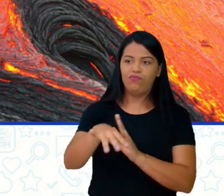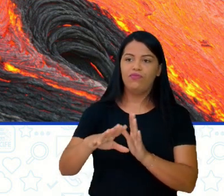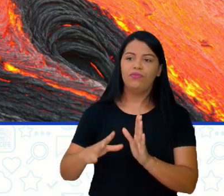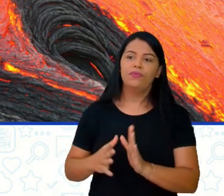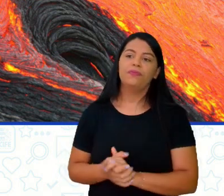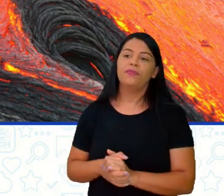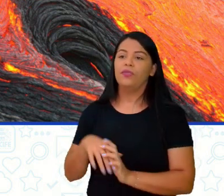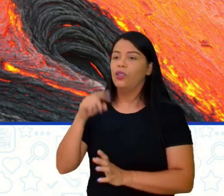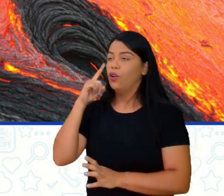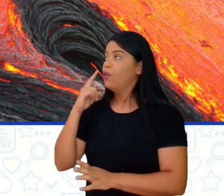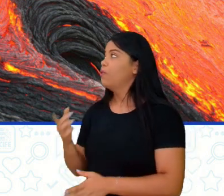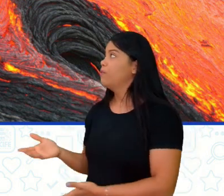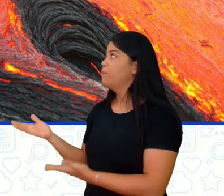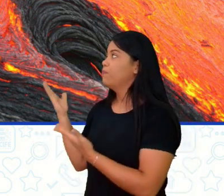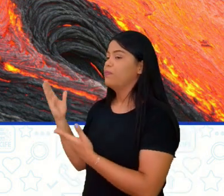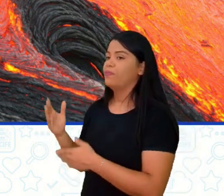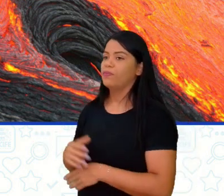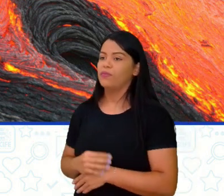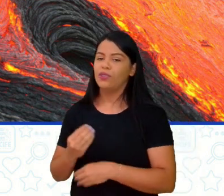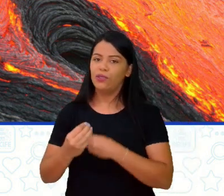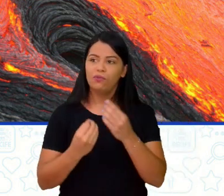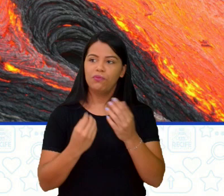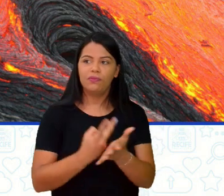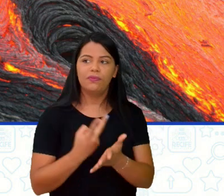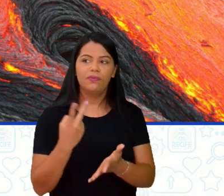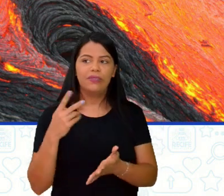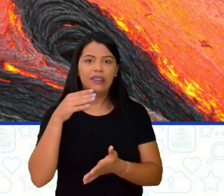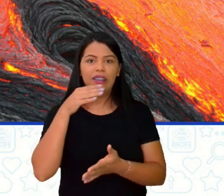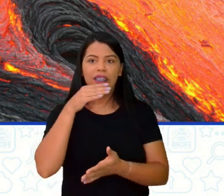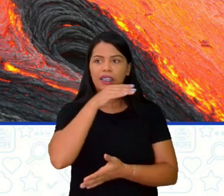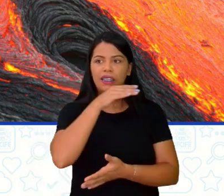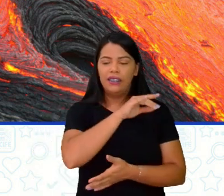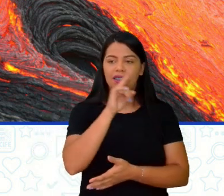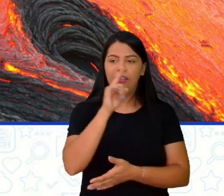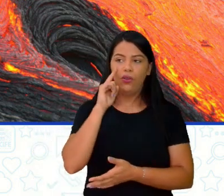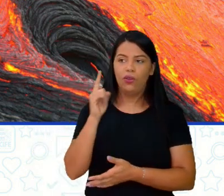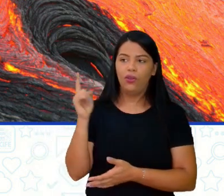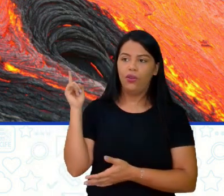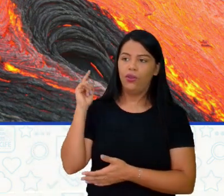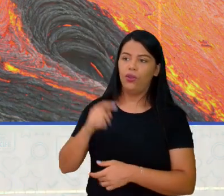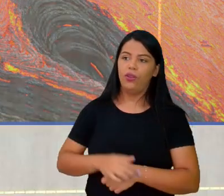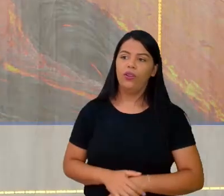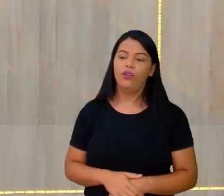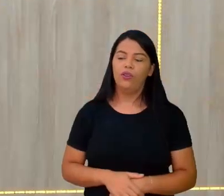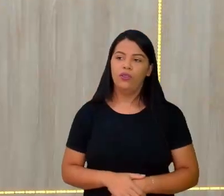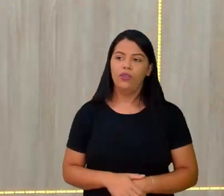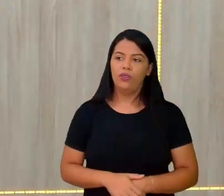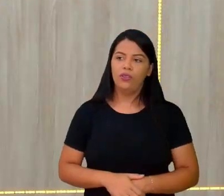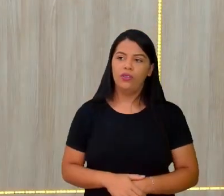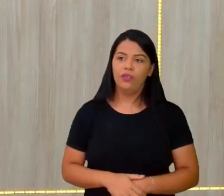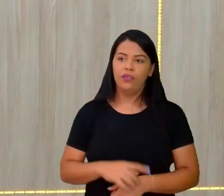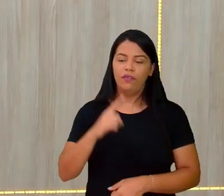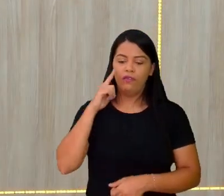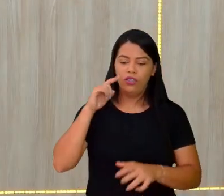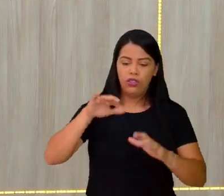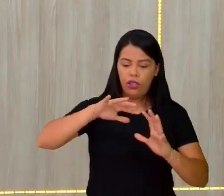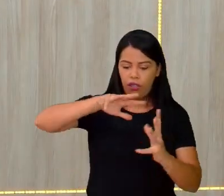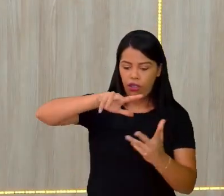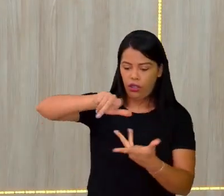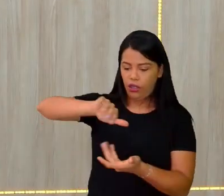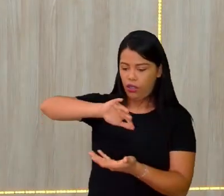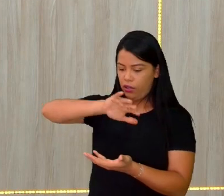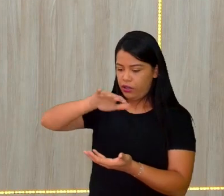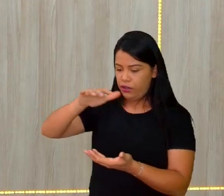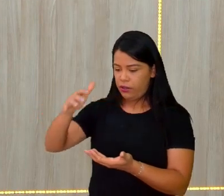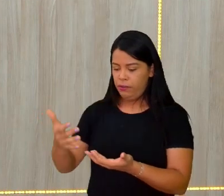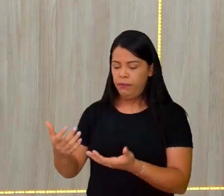magma só erguido para a nossa camada superficial, aqui o terreno que a gente está